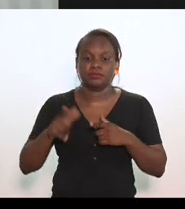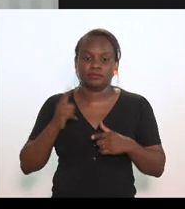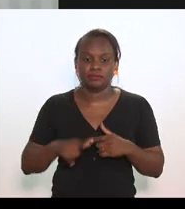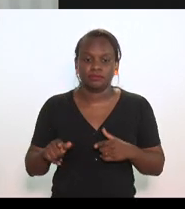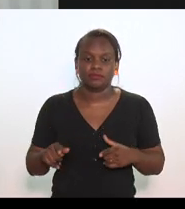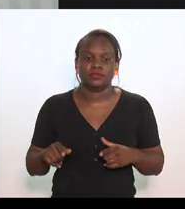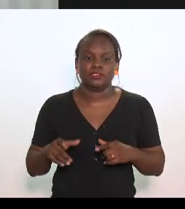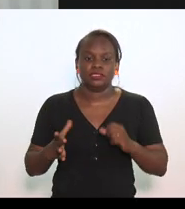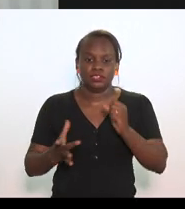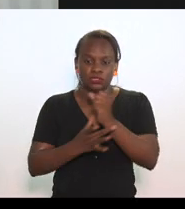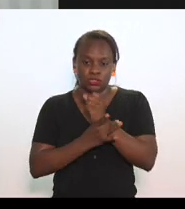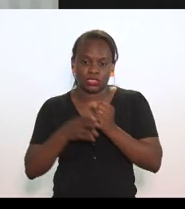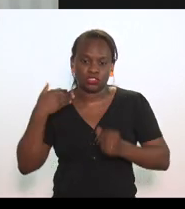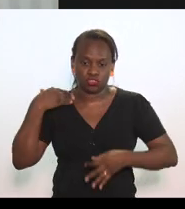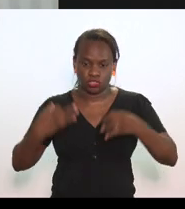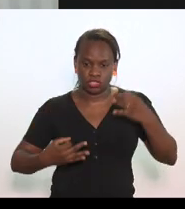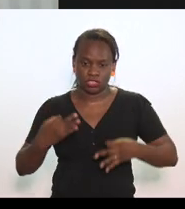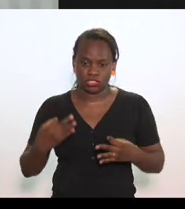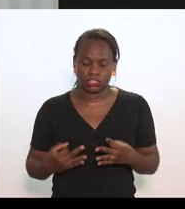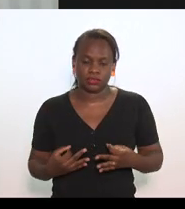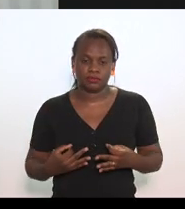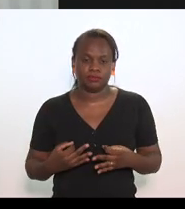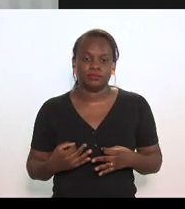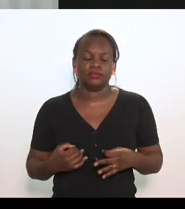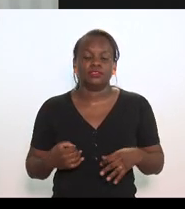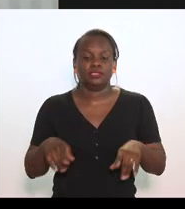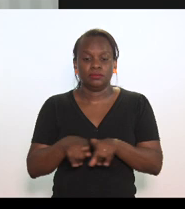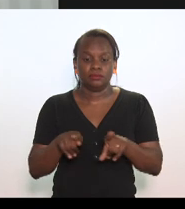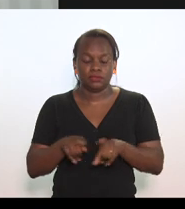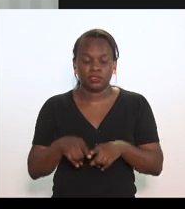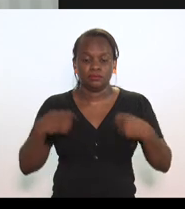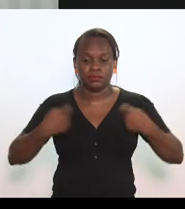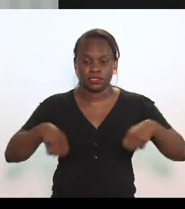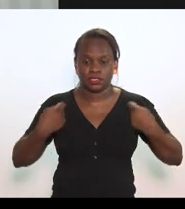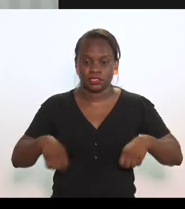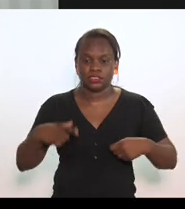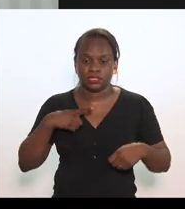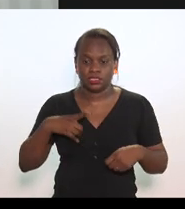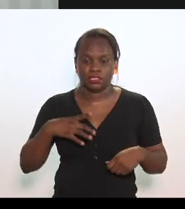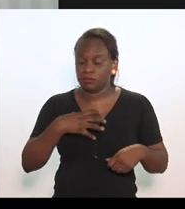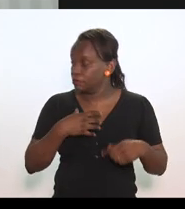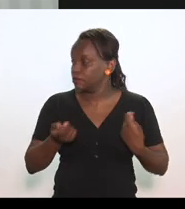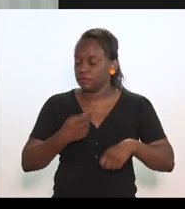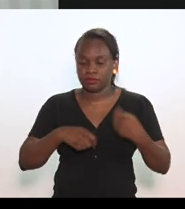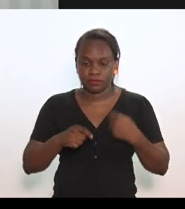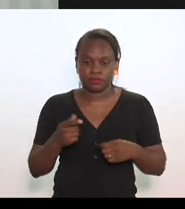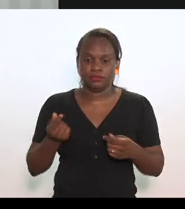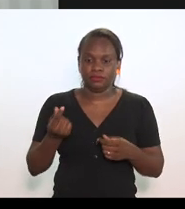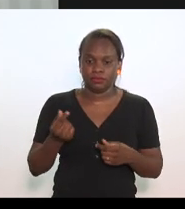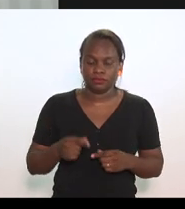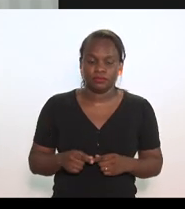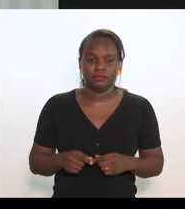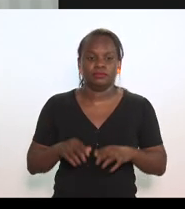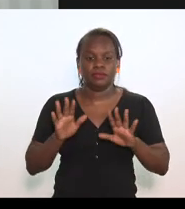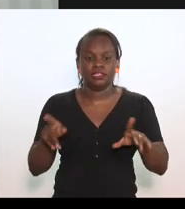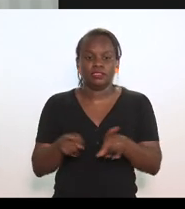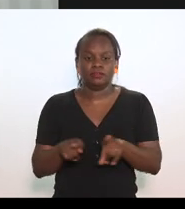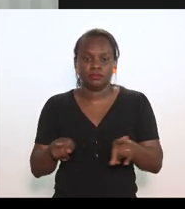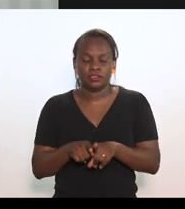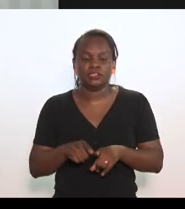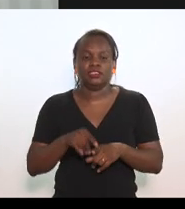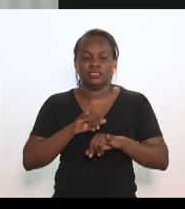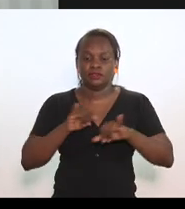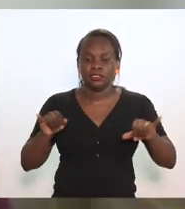segurança jurídica da necessidade de ter o impacto econômico financeiro mas também